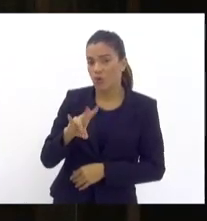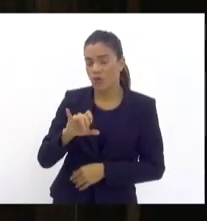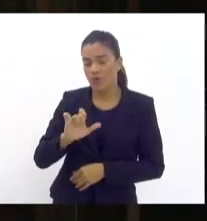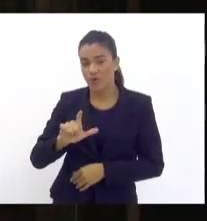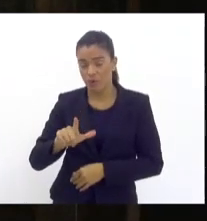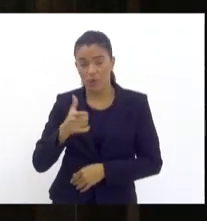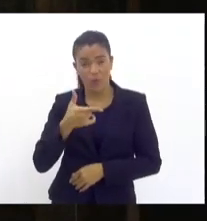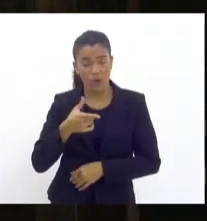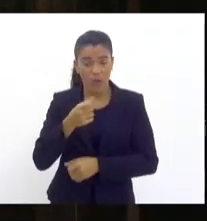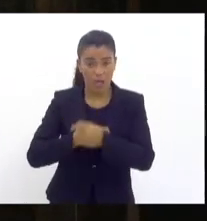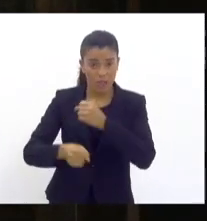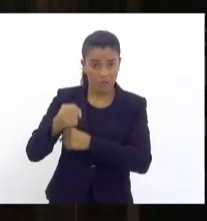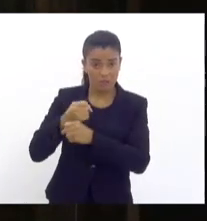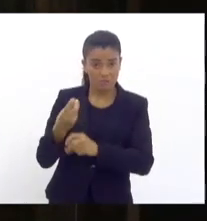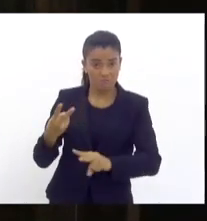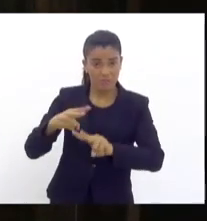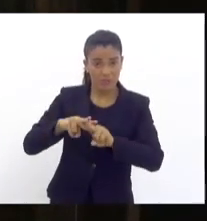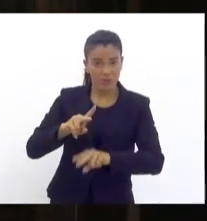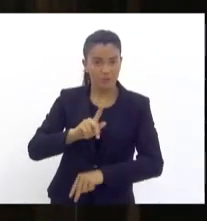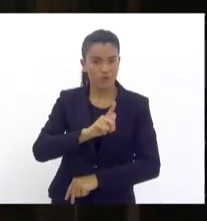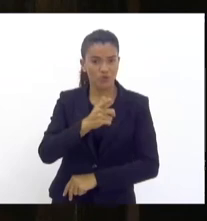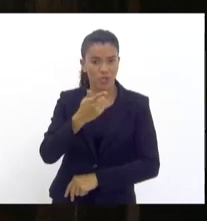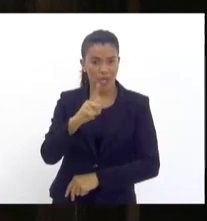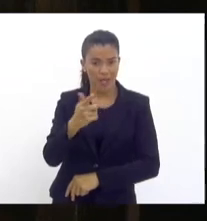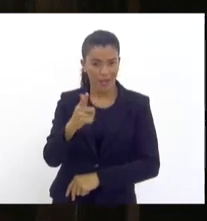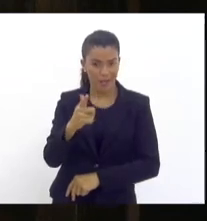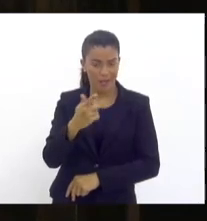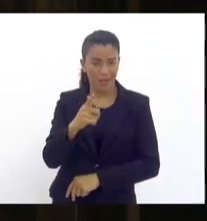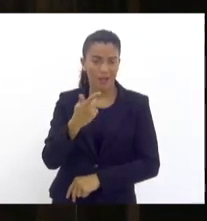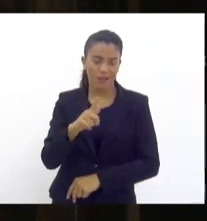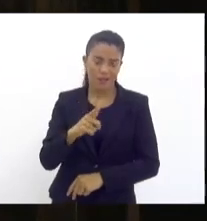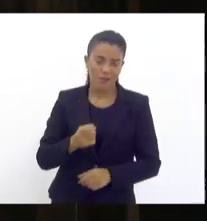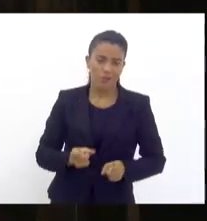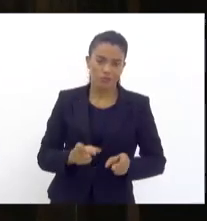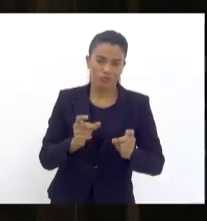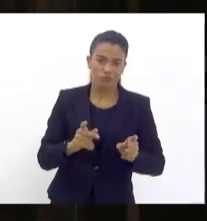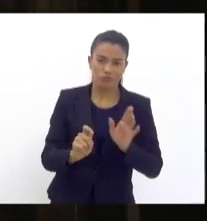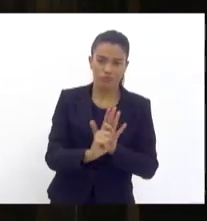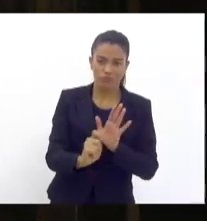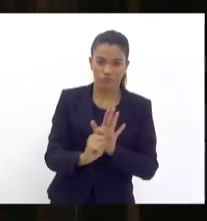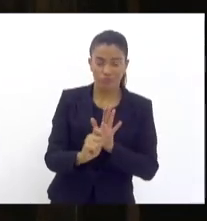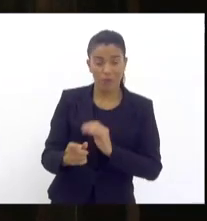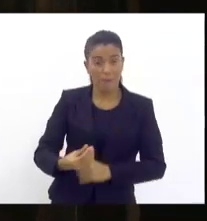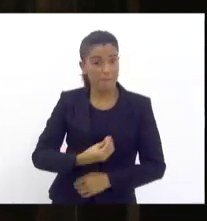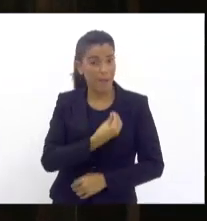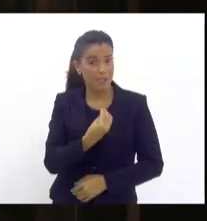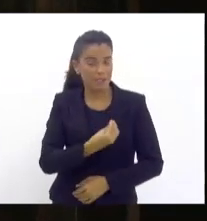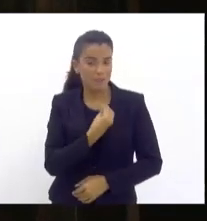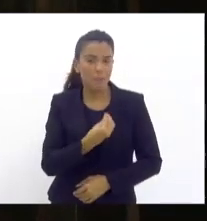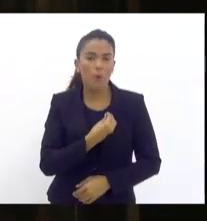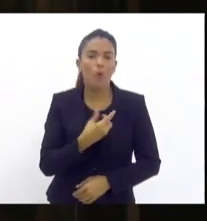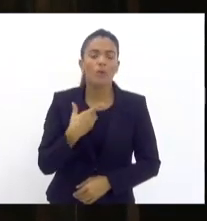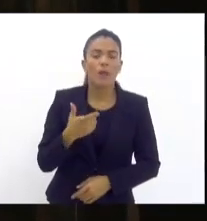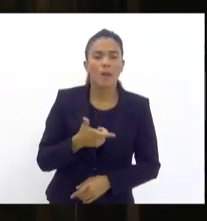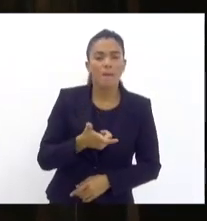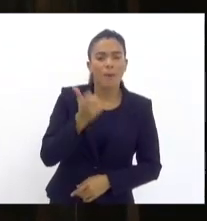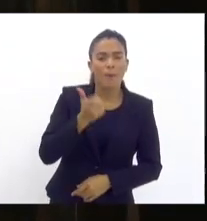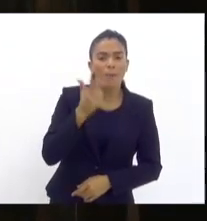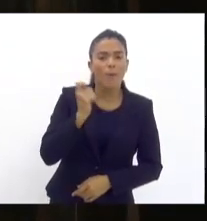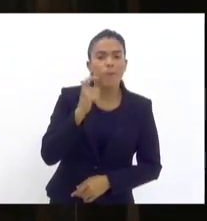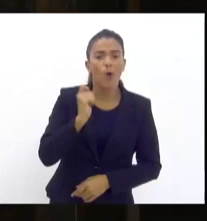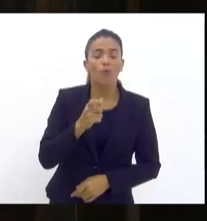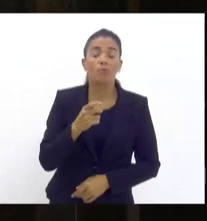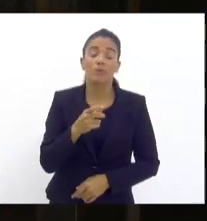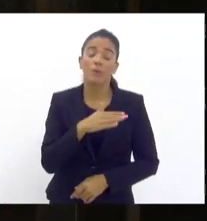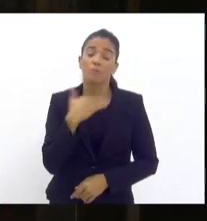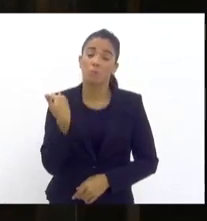um gerente do tráfico da comunidade da Tinta que tinha participado diretamente da morte de um policial